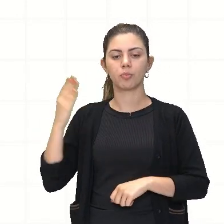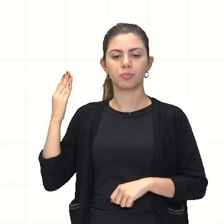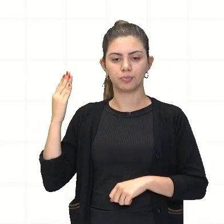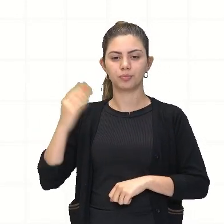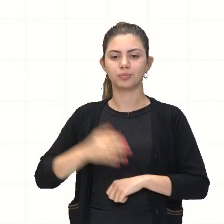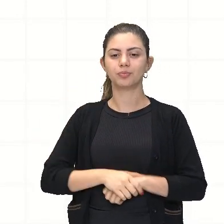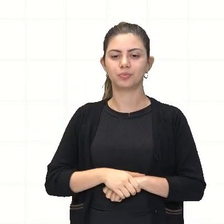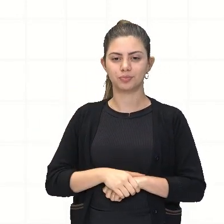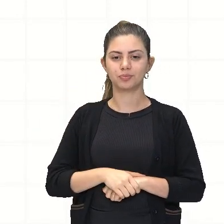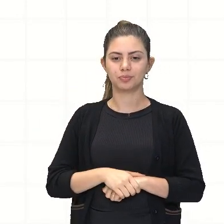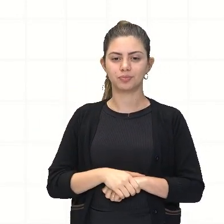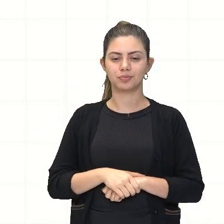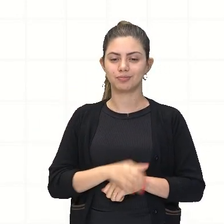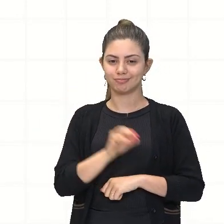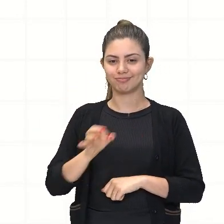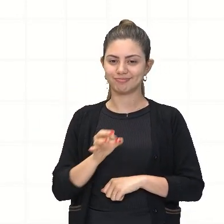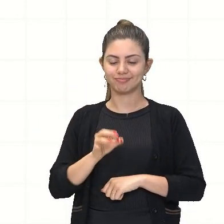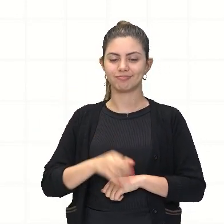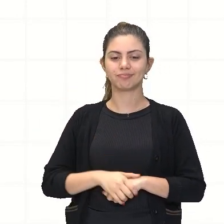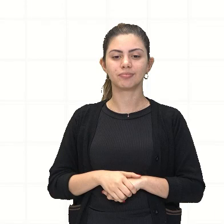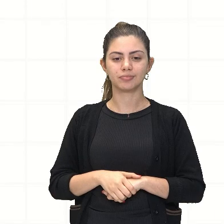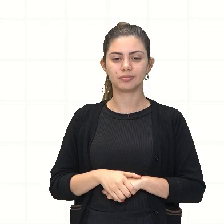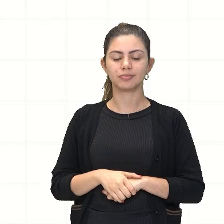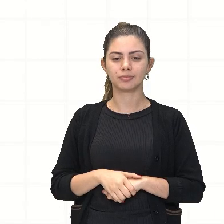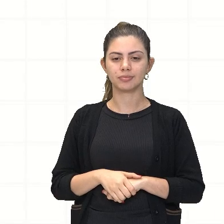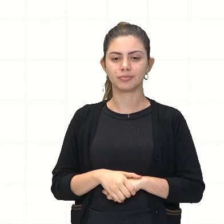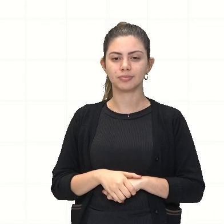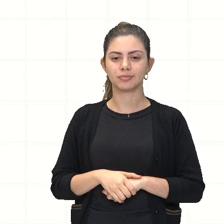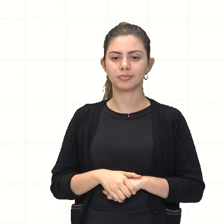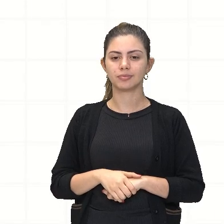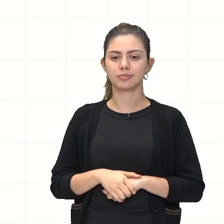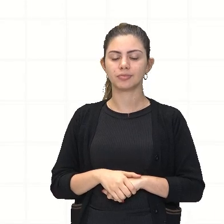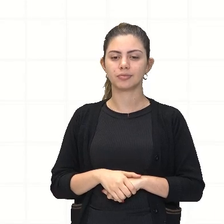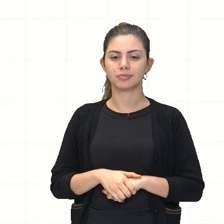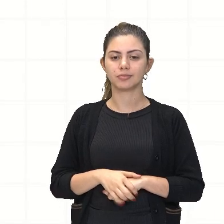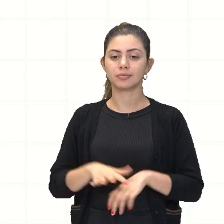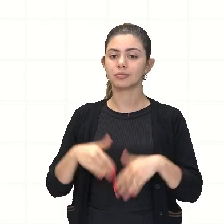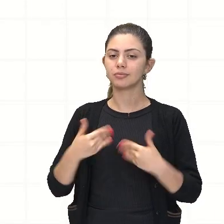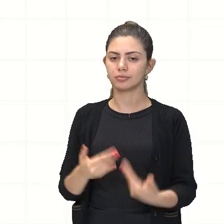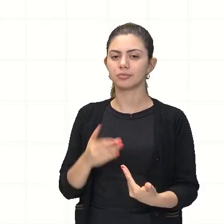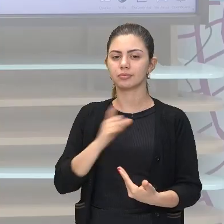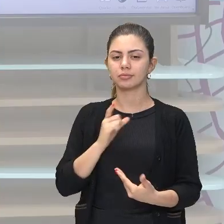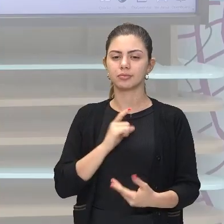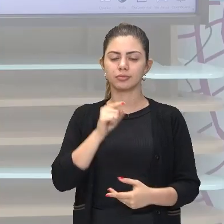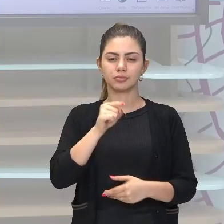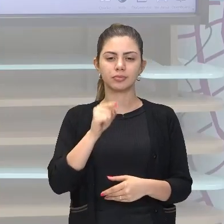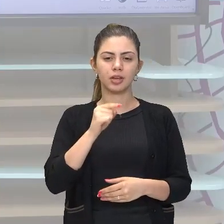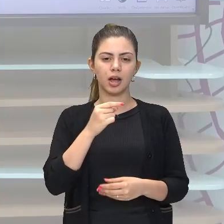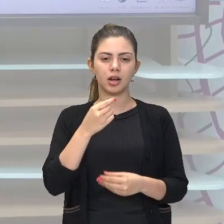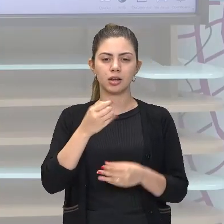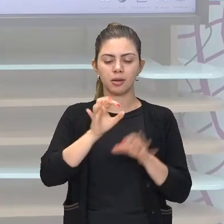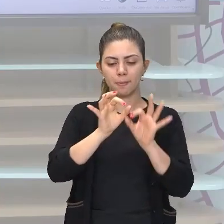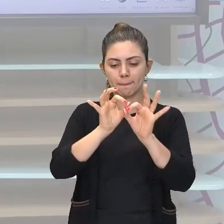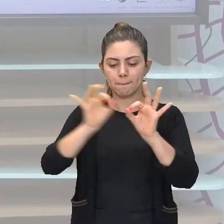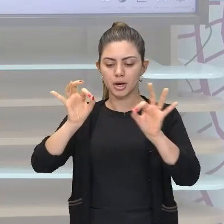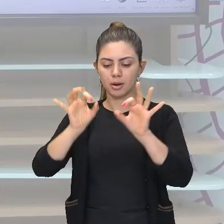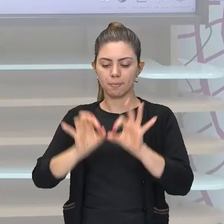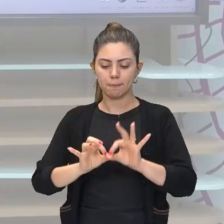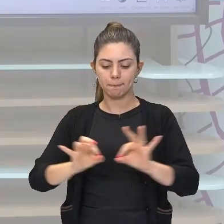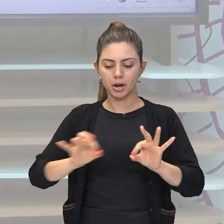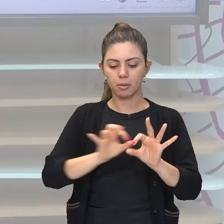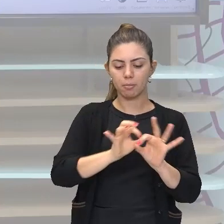este aqui, certo? Então, por conta dessa estrutura, né, de toda essa